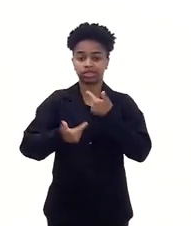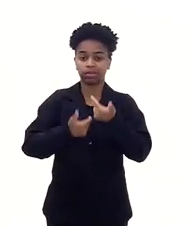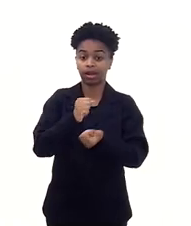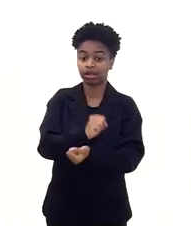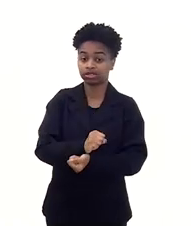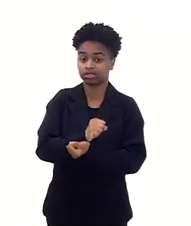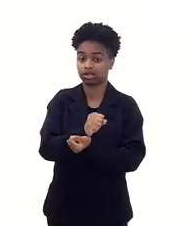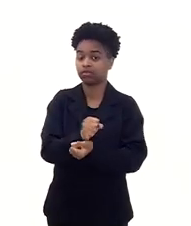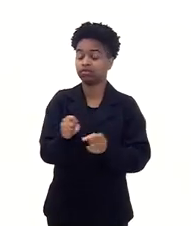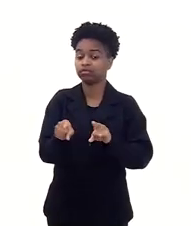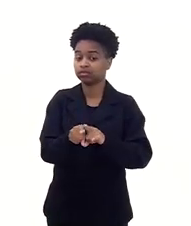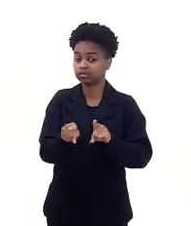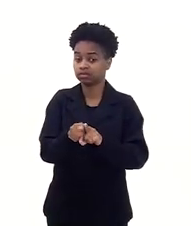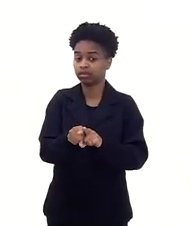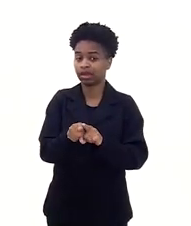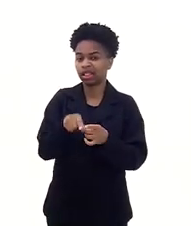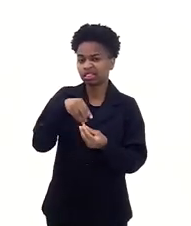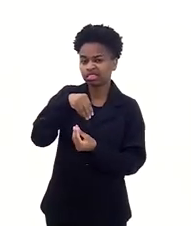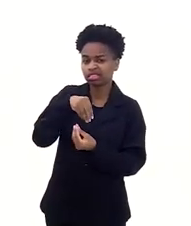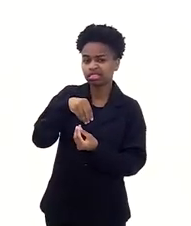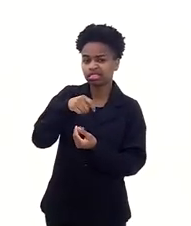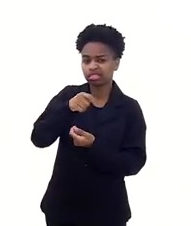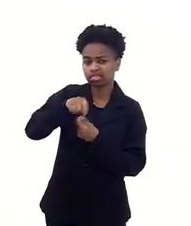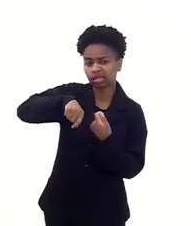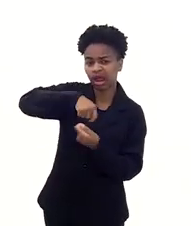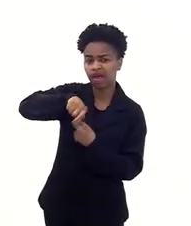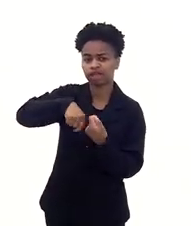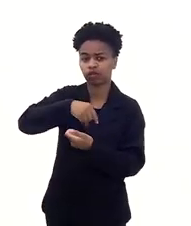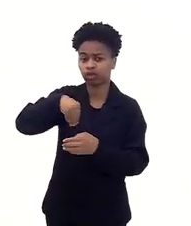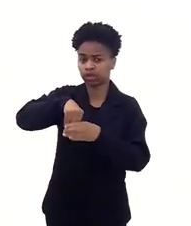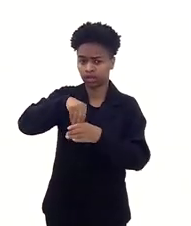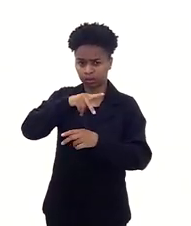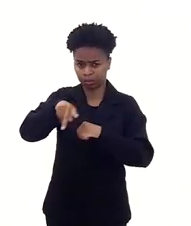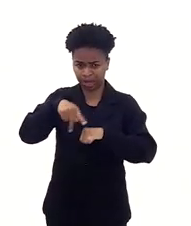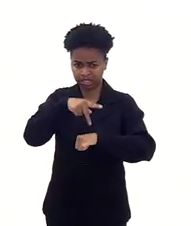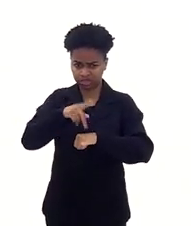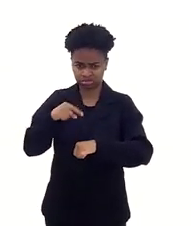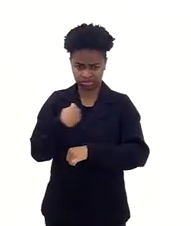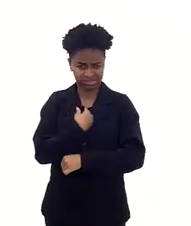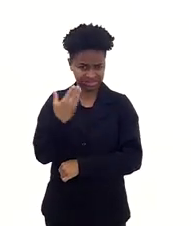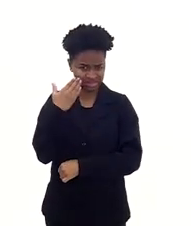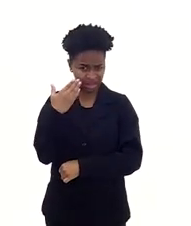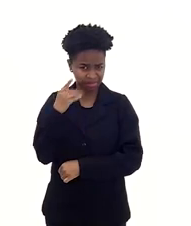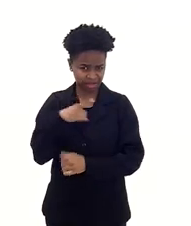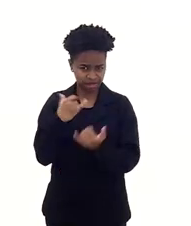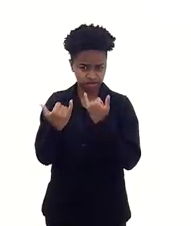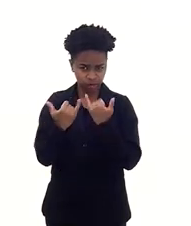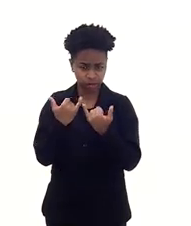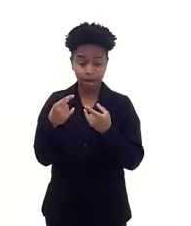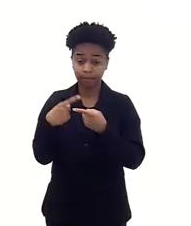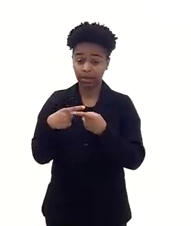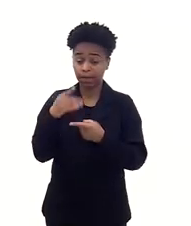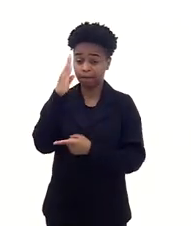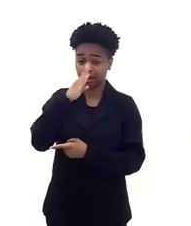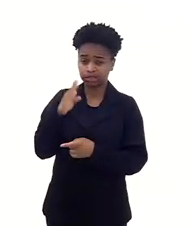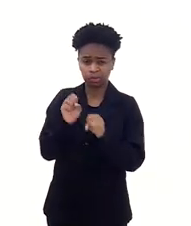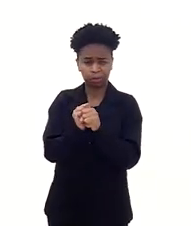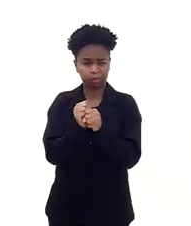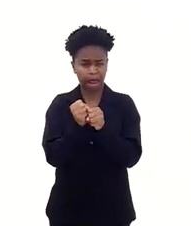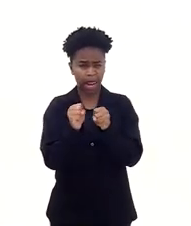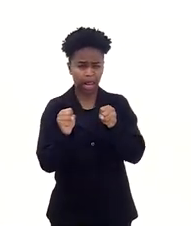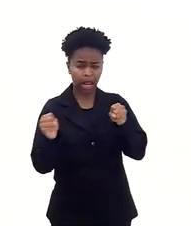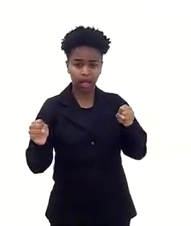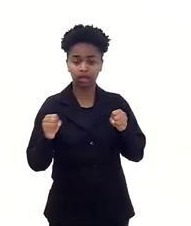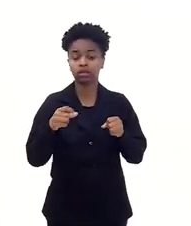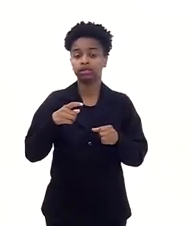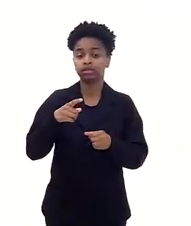A questão do tráfico interno. A gente tem conhecimento que o Brasil, ele é, por ser um país continental, um país